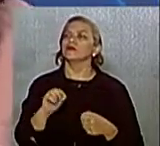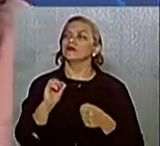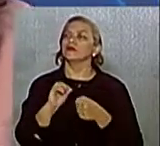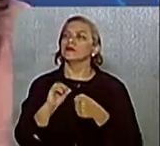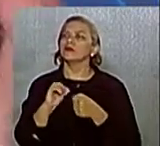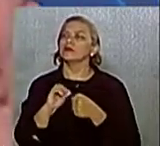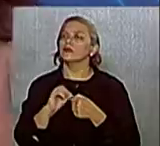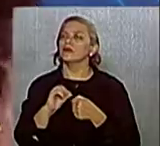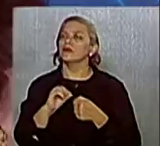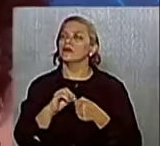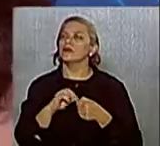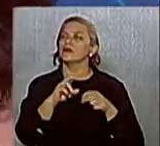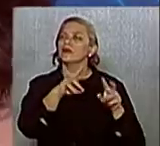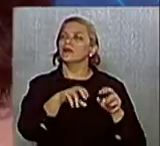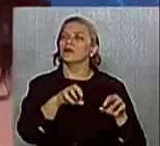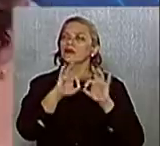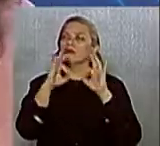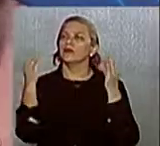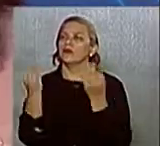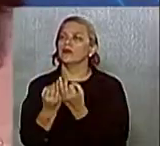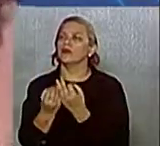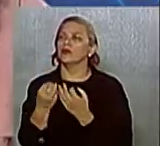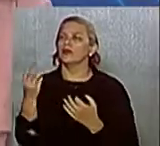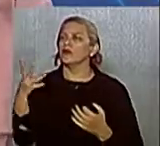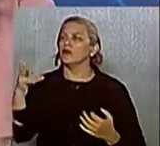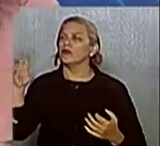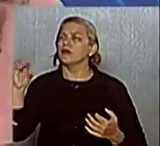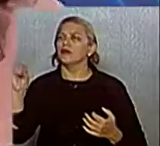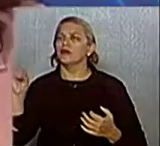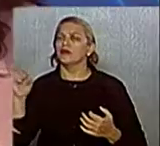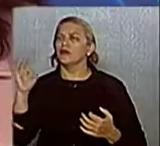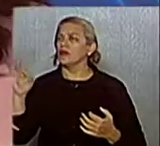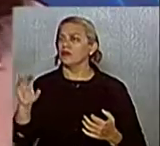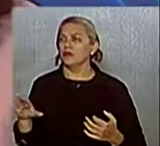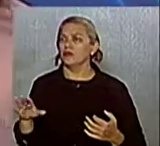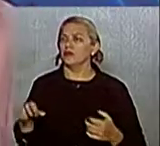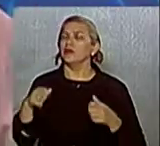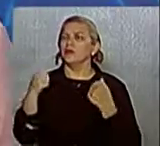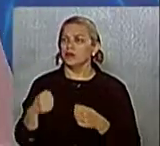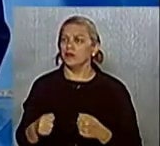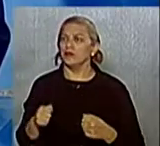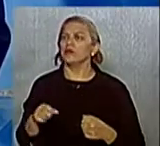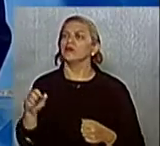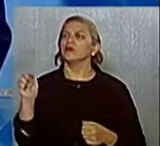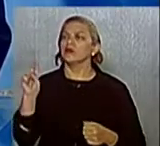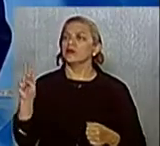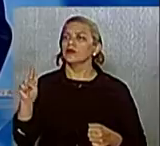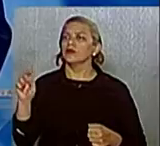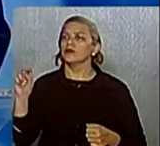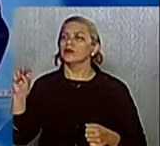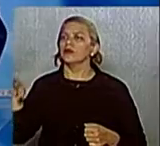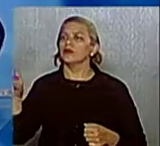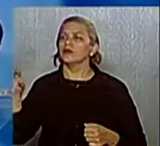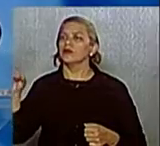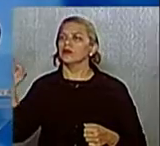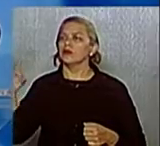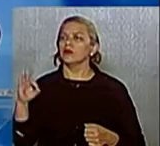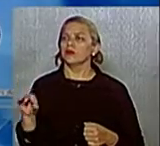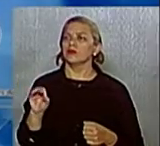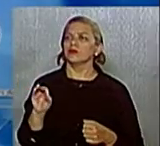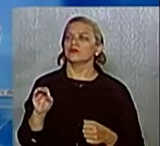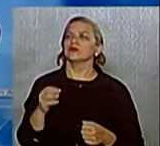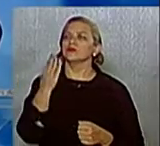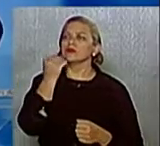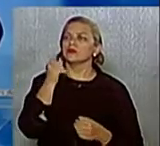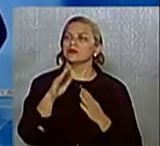É o mínimo de 30%, mas o mínimo de 30%. Nós podemos usar 50% na merenda escolar. Tempo esgotado, candidata, muito obrigado. Seguimos com o